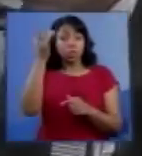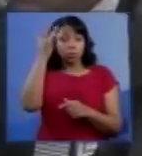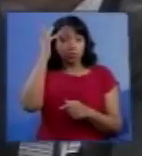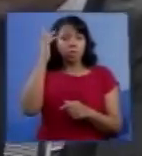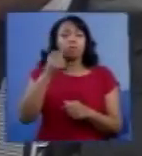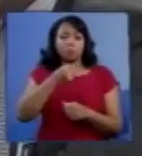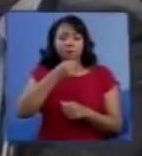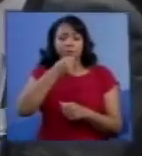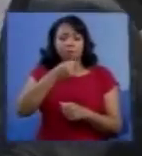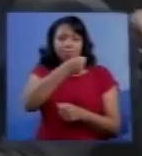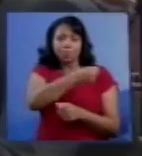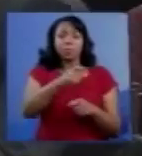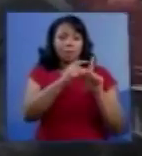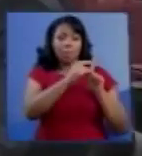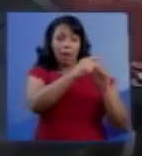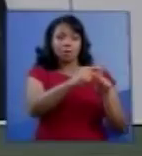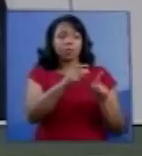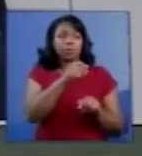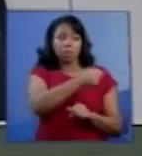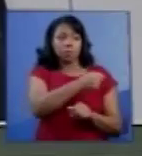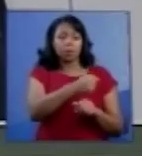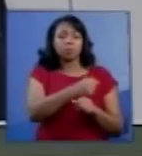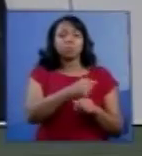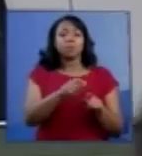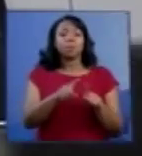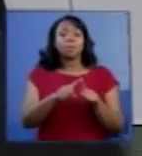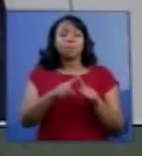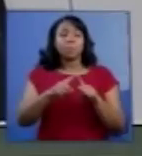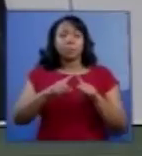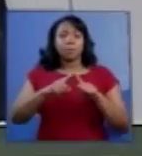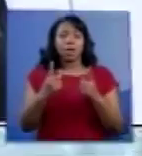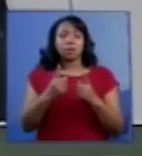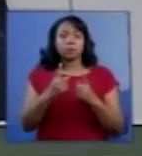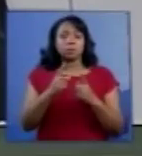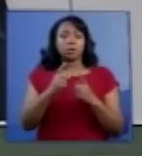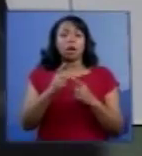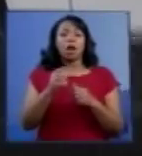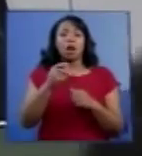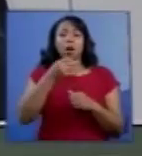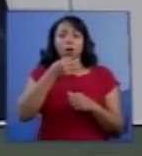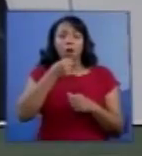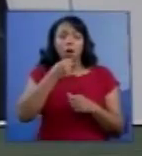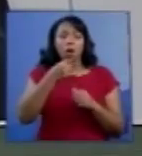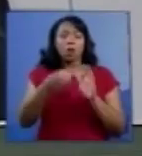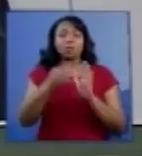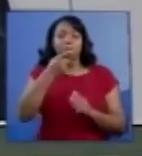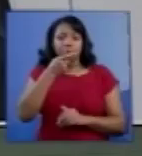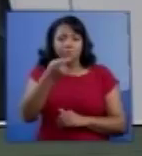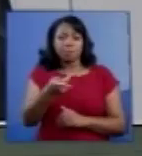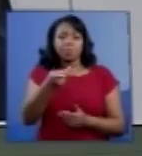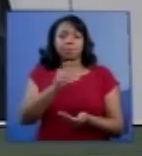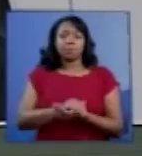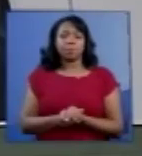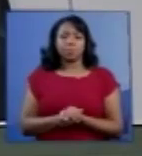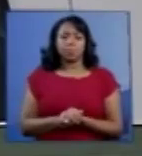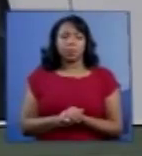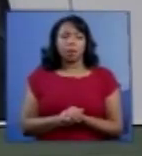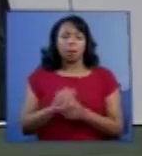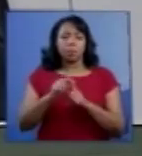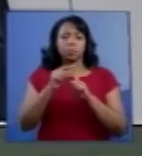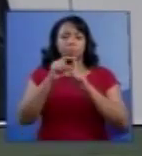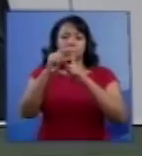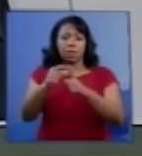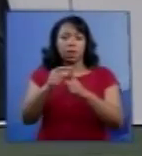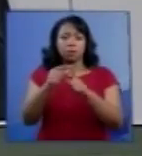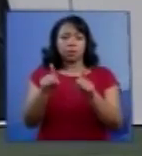passar a palavra à sua excelência. A colocação foi feita e tem a palavra